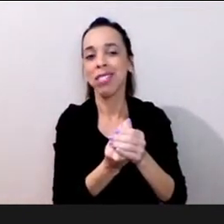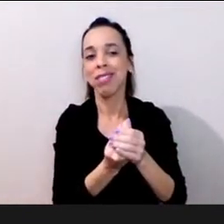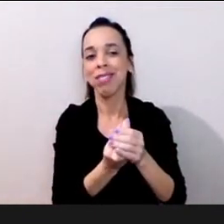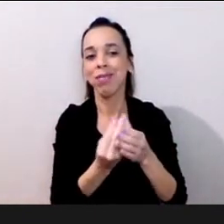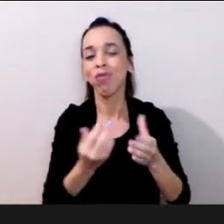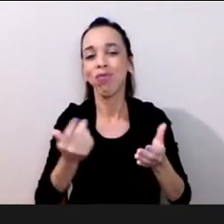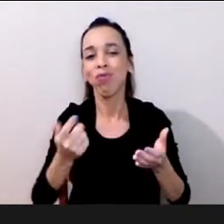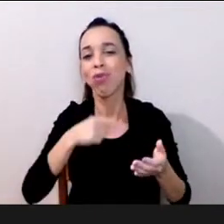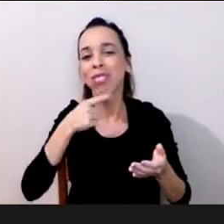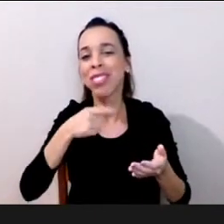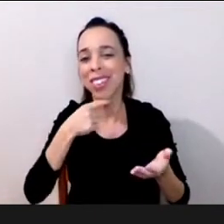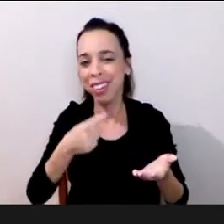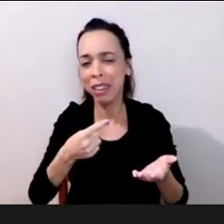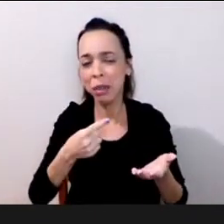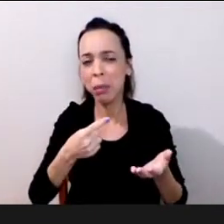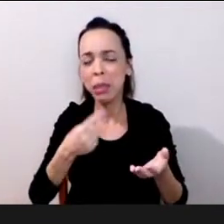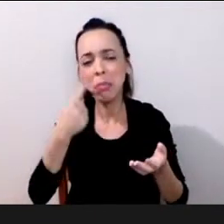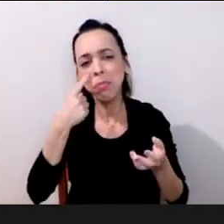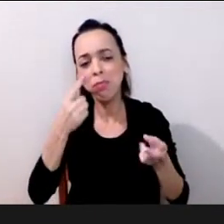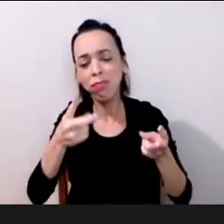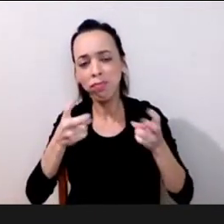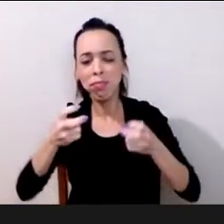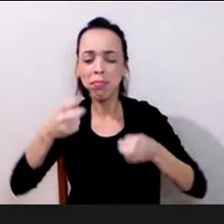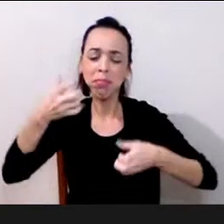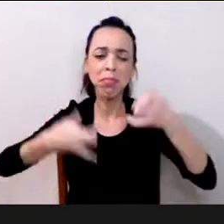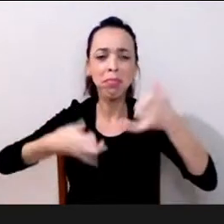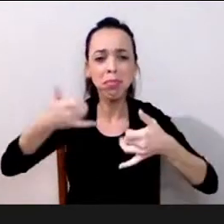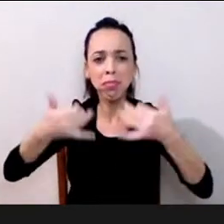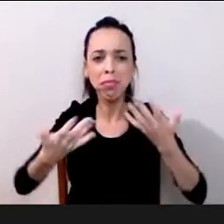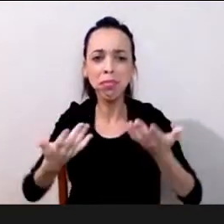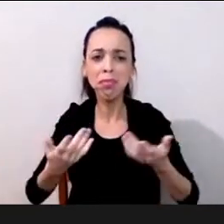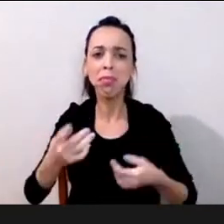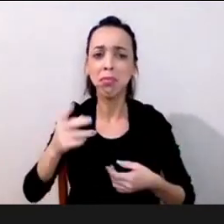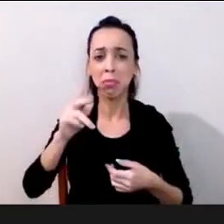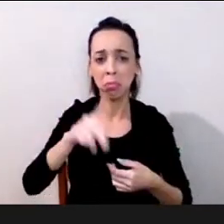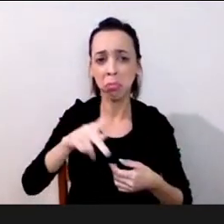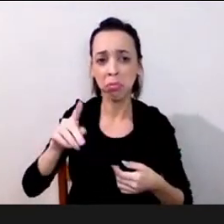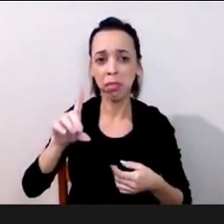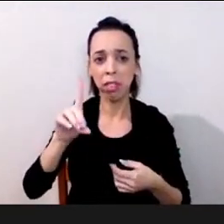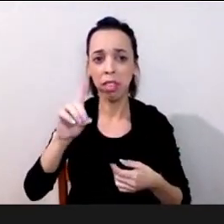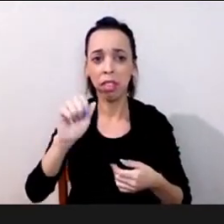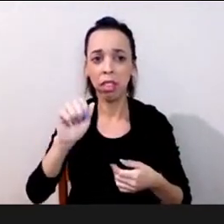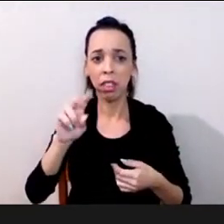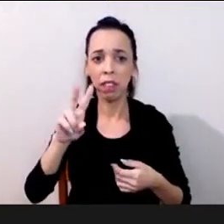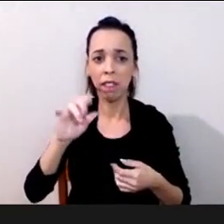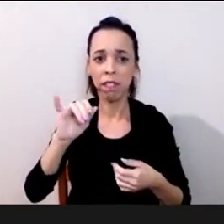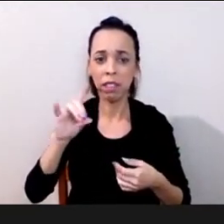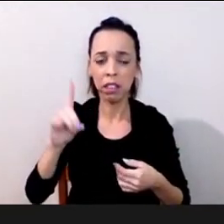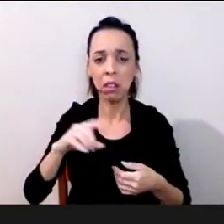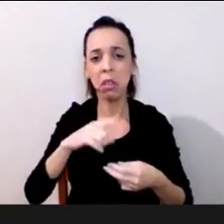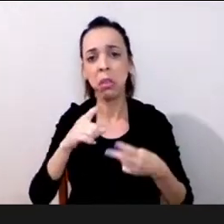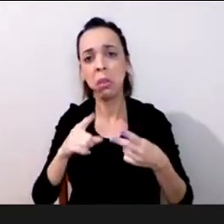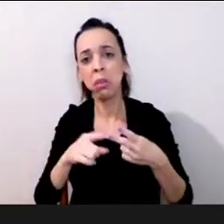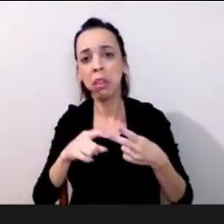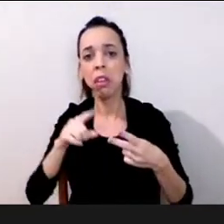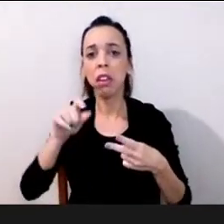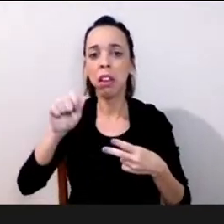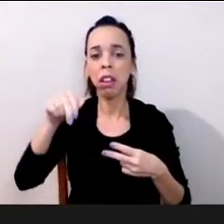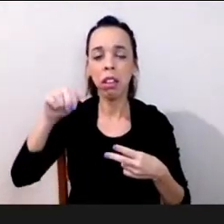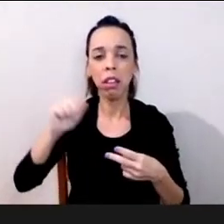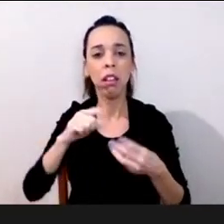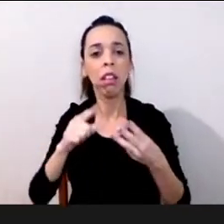Ana e Bartira eu queria que se o professor pudesse falar um pouquinho agora também né pra gente estar